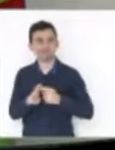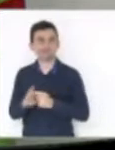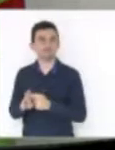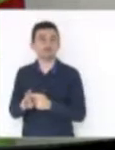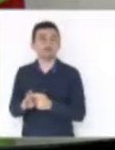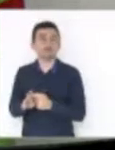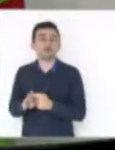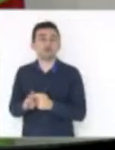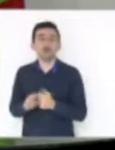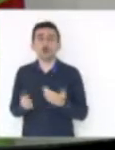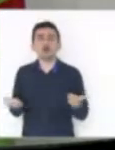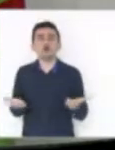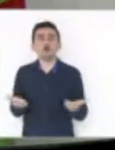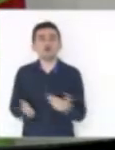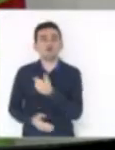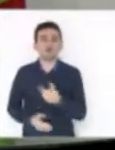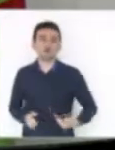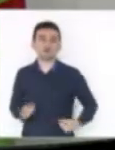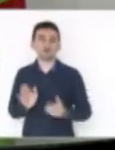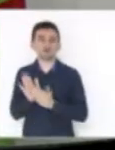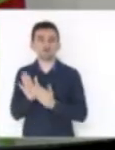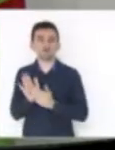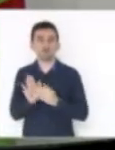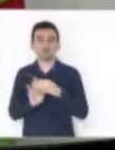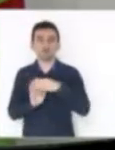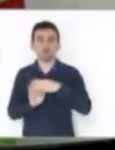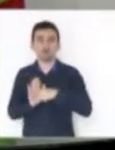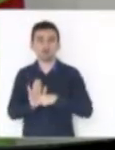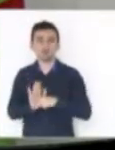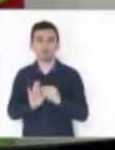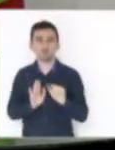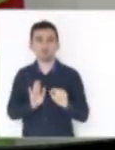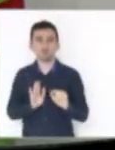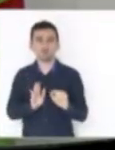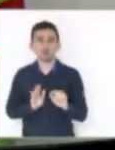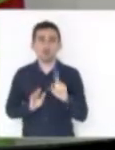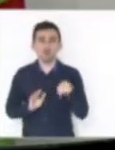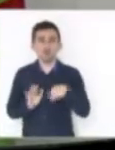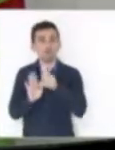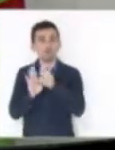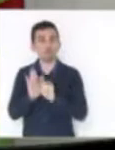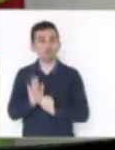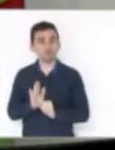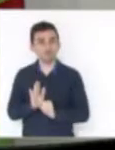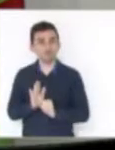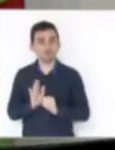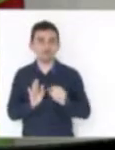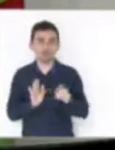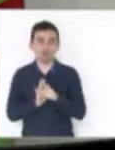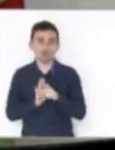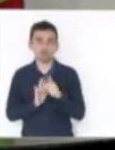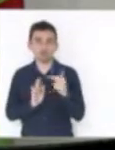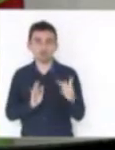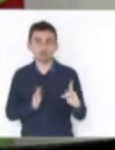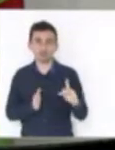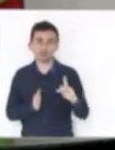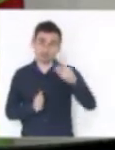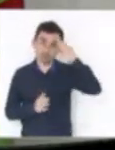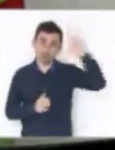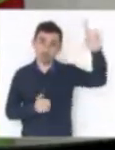governo está propondo com essa medida provisória? Está propondo reduzir a contribuição da parte